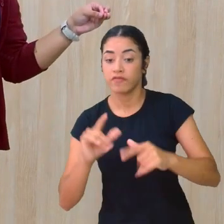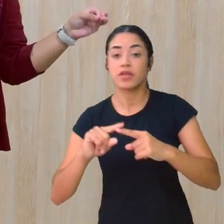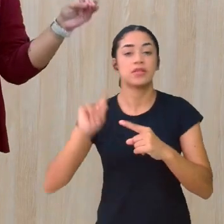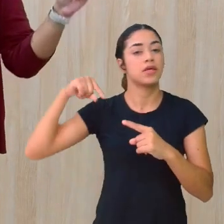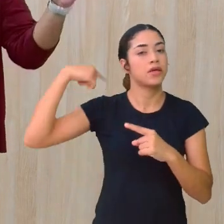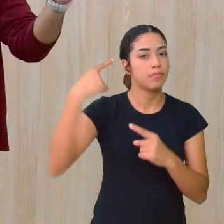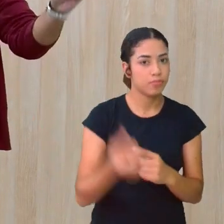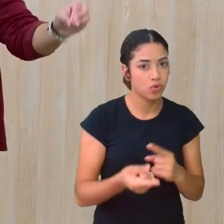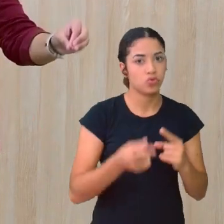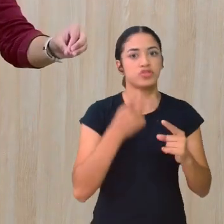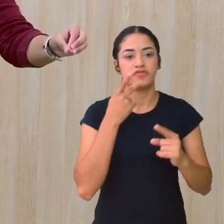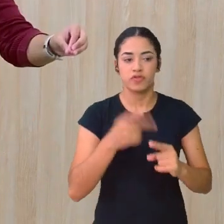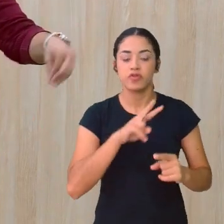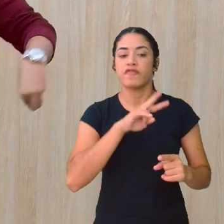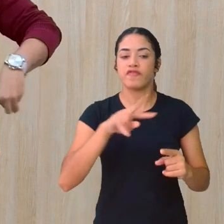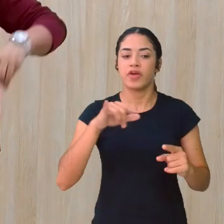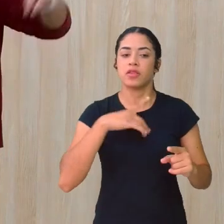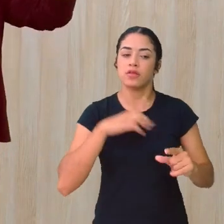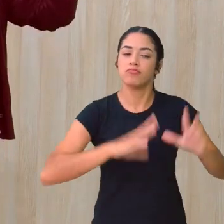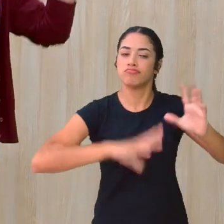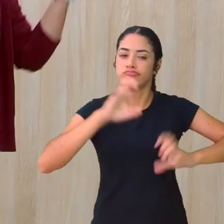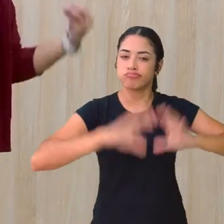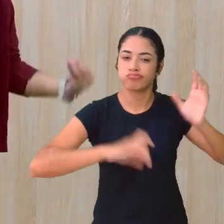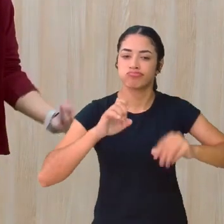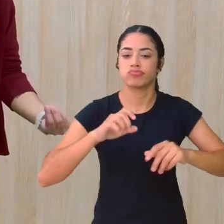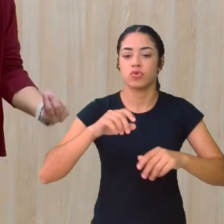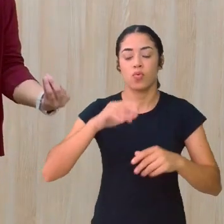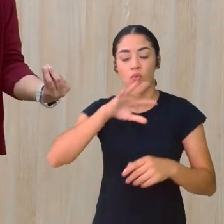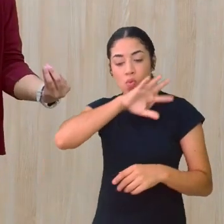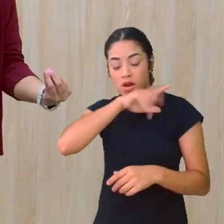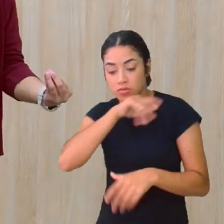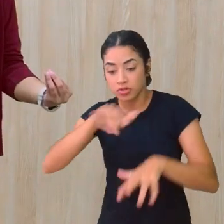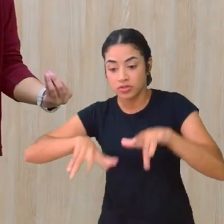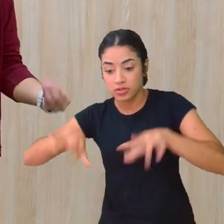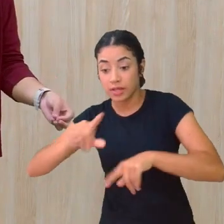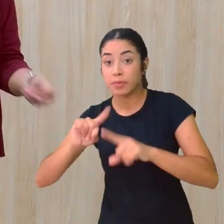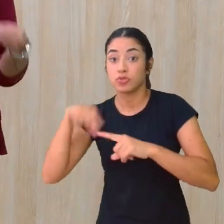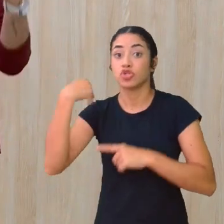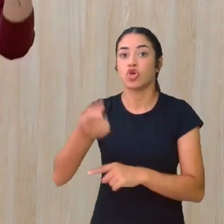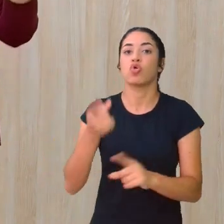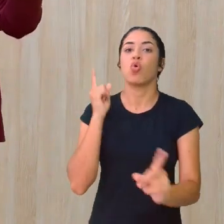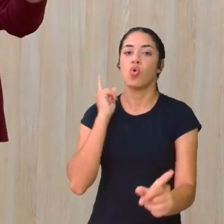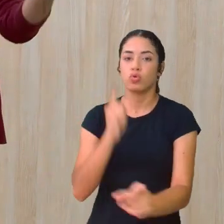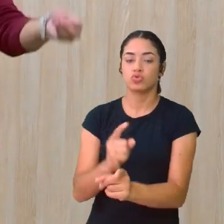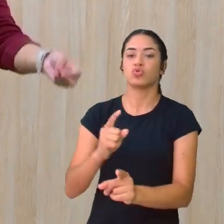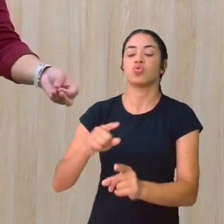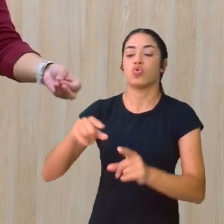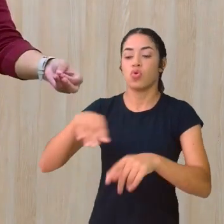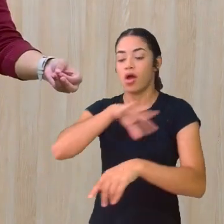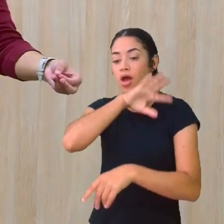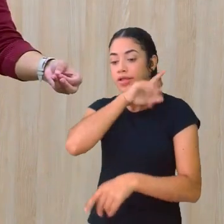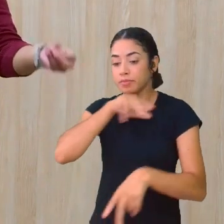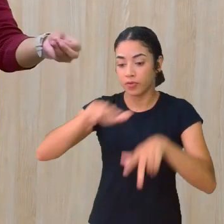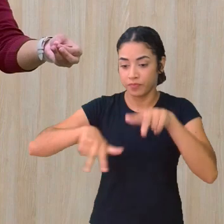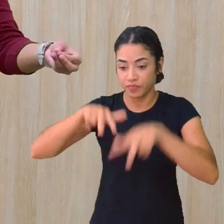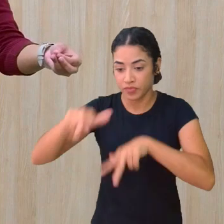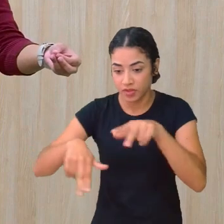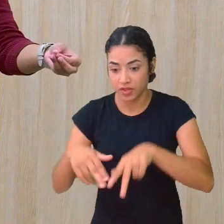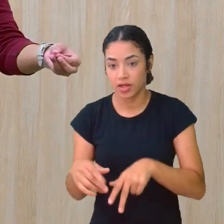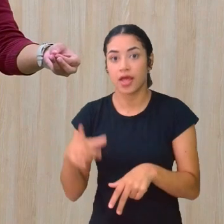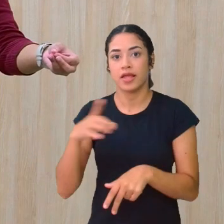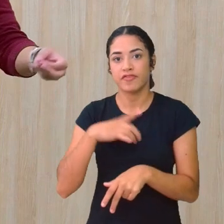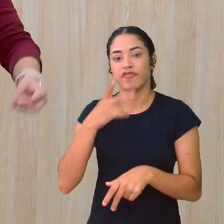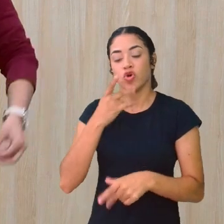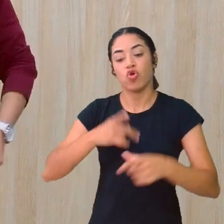teriam conflito Com os animais terrestres Depois ele encontrou Com os animais terrestres E percebeu Que haveria Que eles tinham